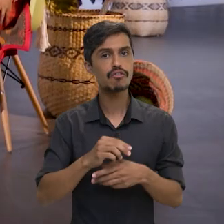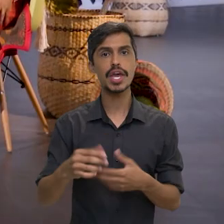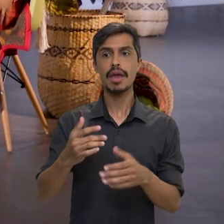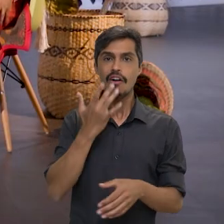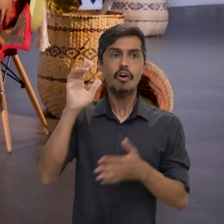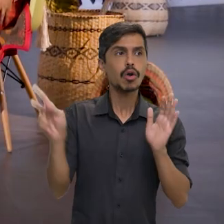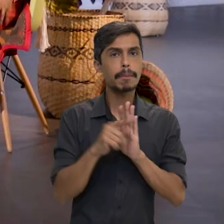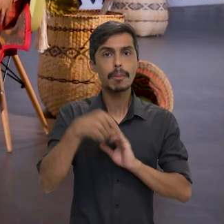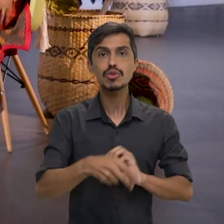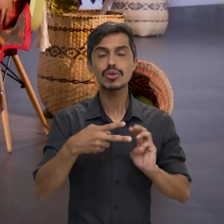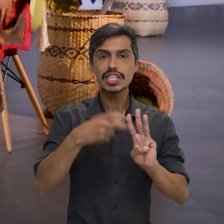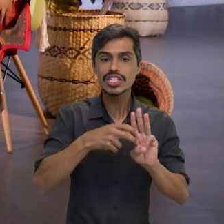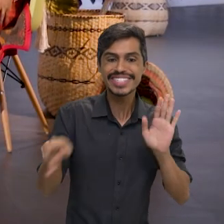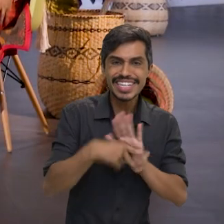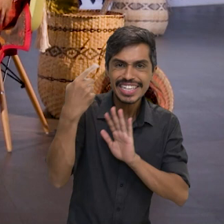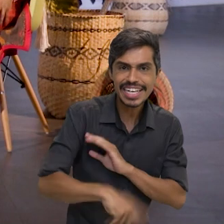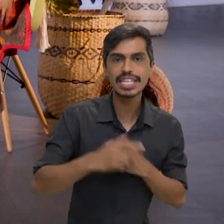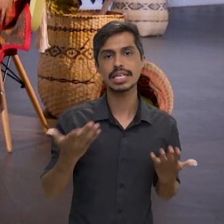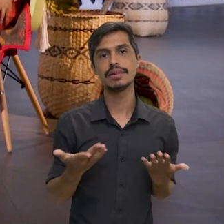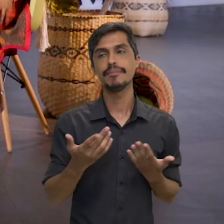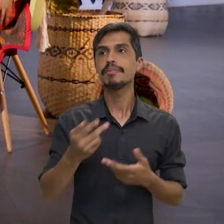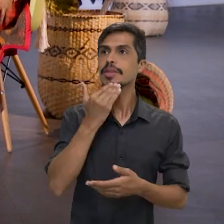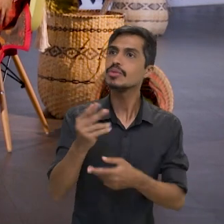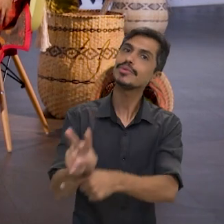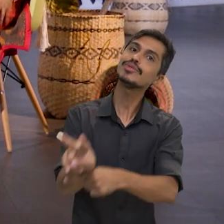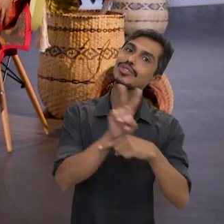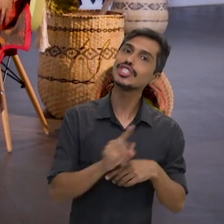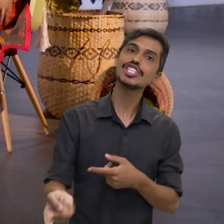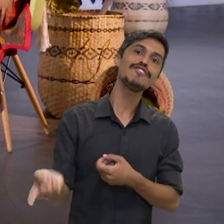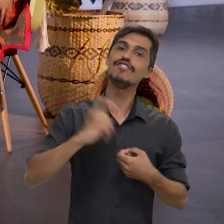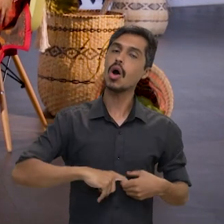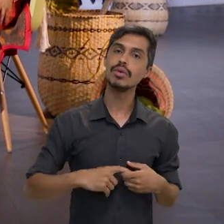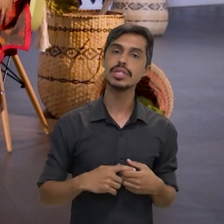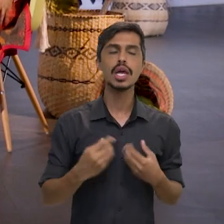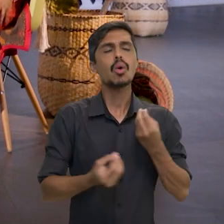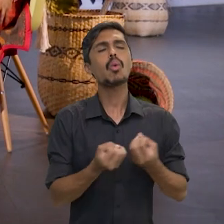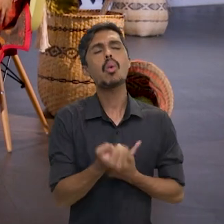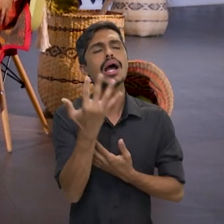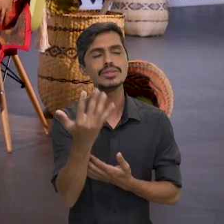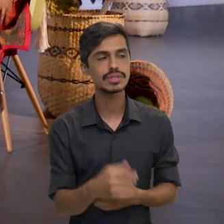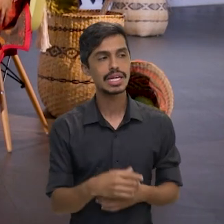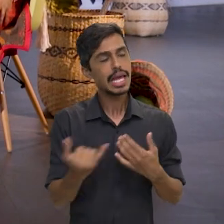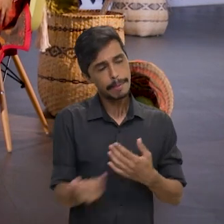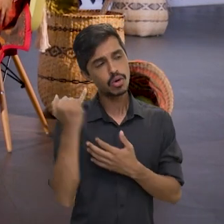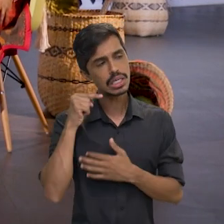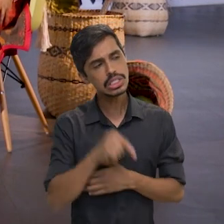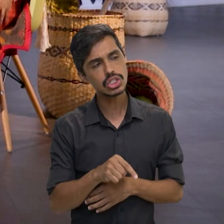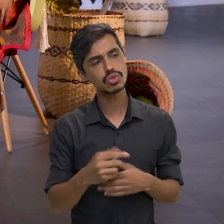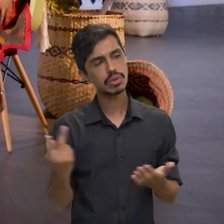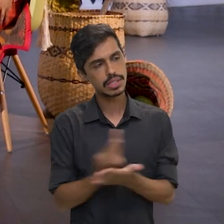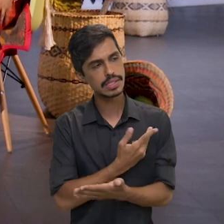reaver mais artefatos preciosos como esse. Você tem uma ideia de quantos estão nessa situação e a importância de